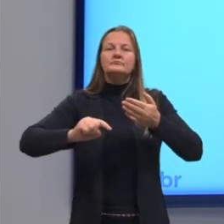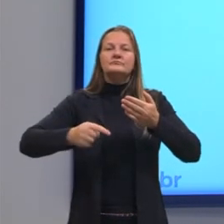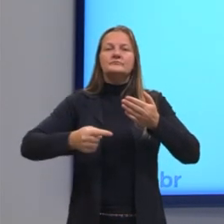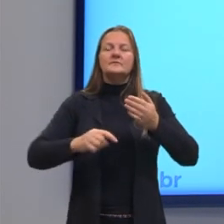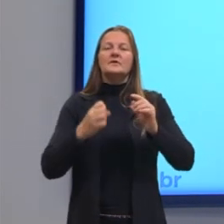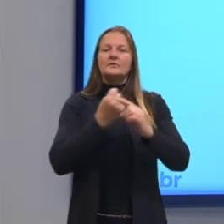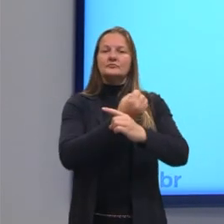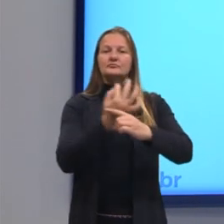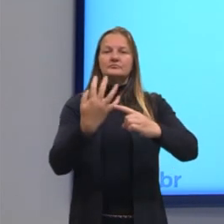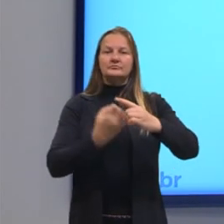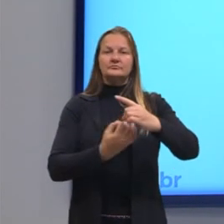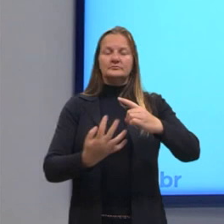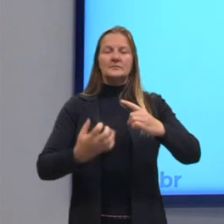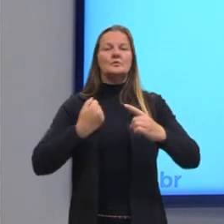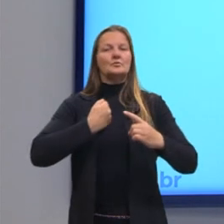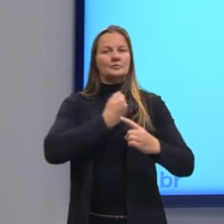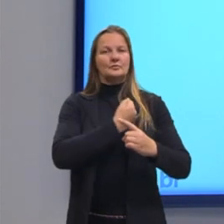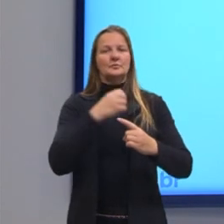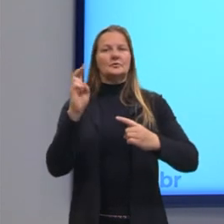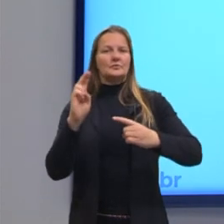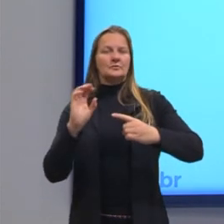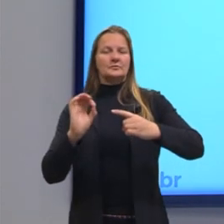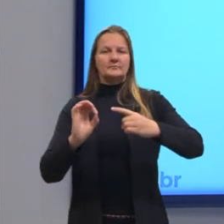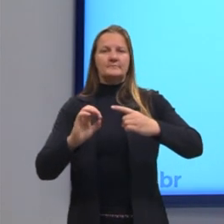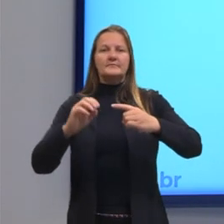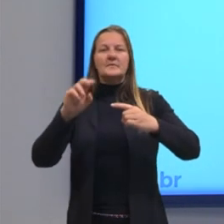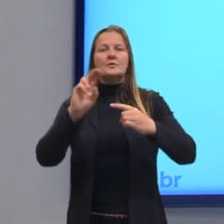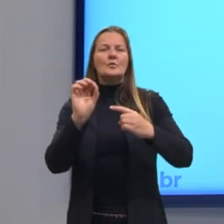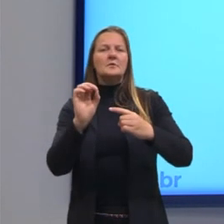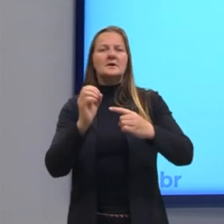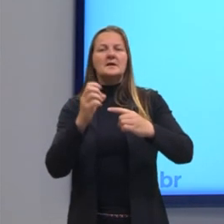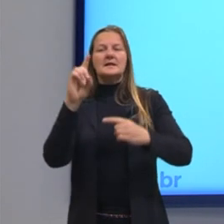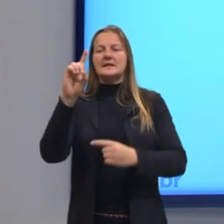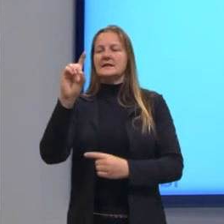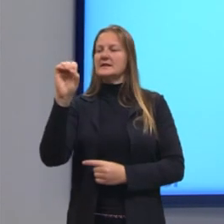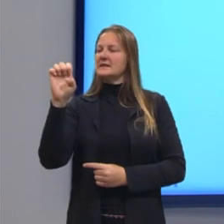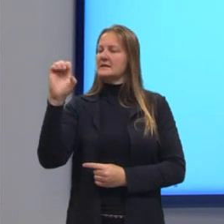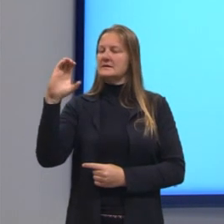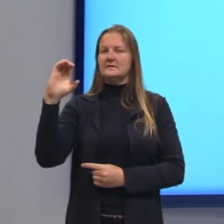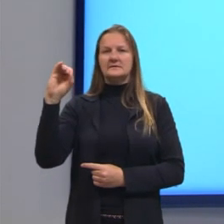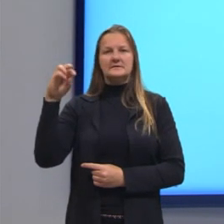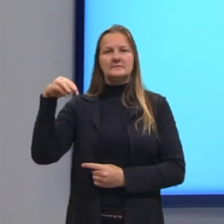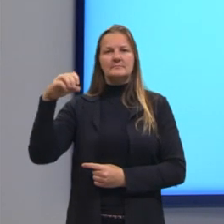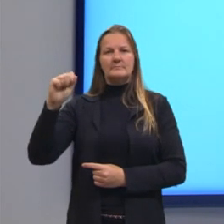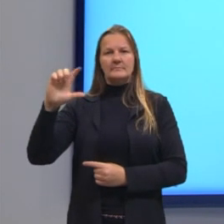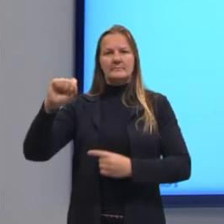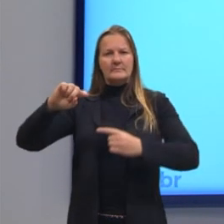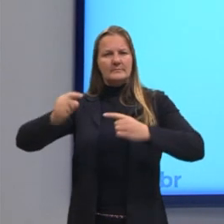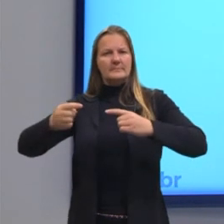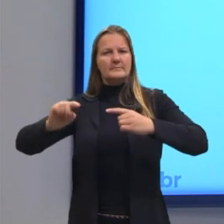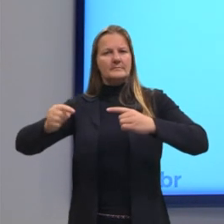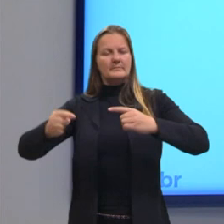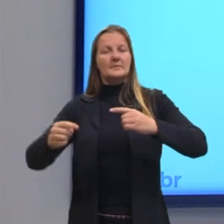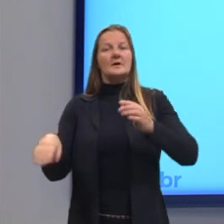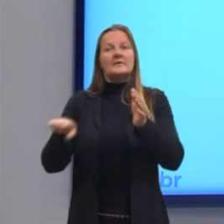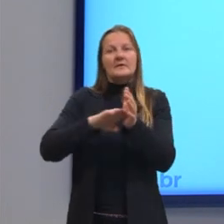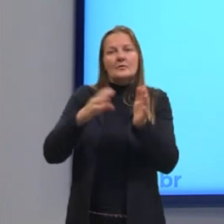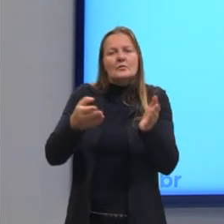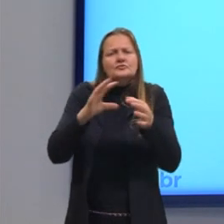denominação para os números, o chamado número decimal, que é muito útil até os dias atuais.